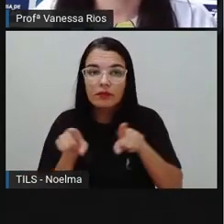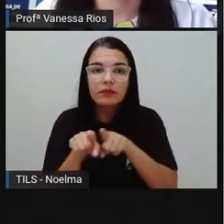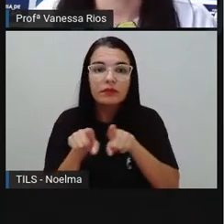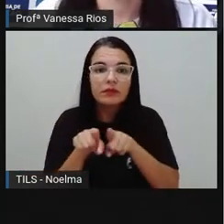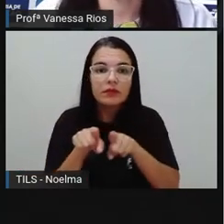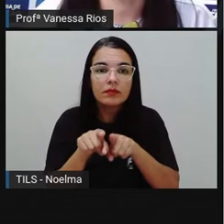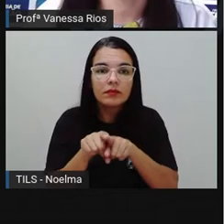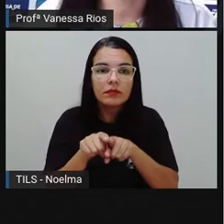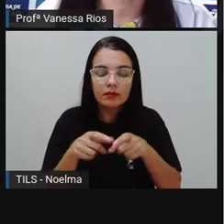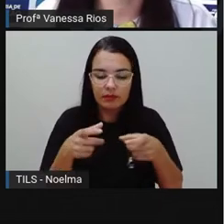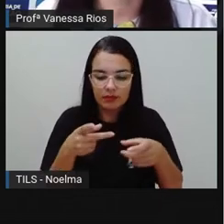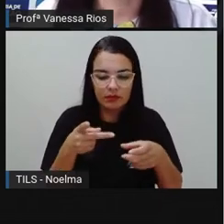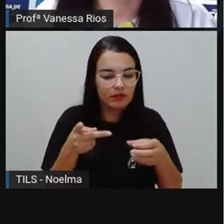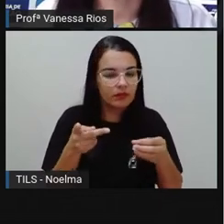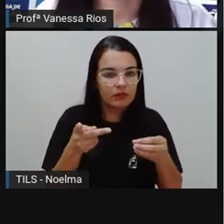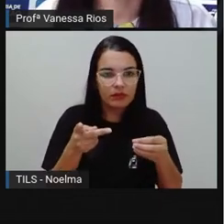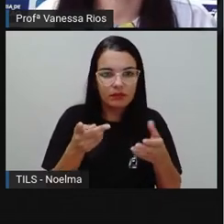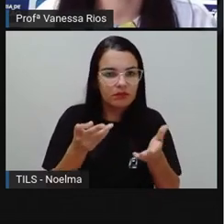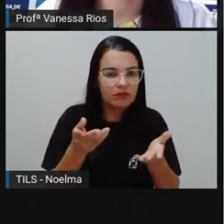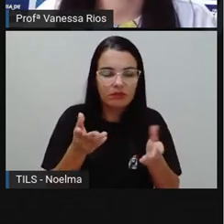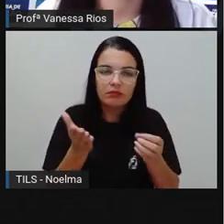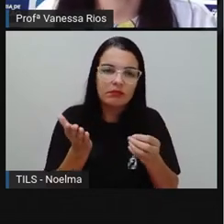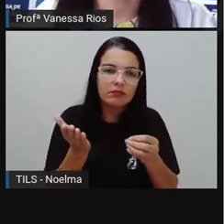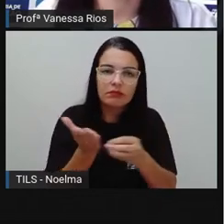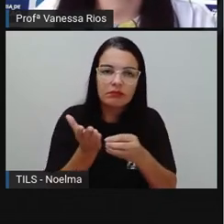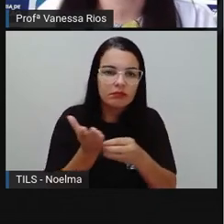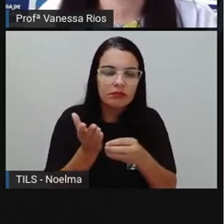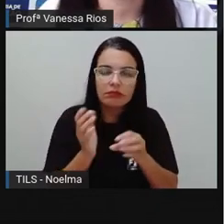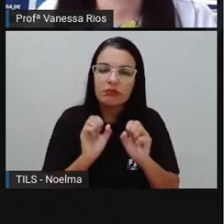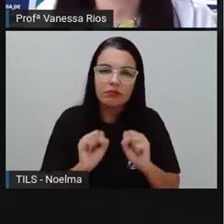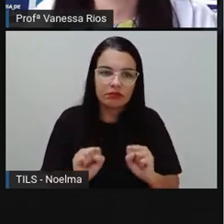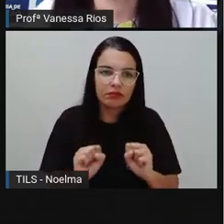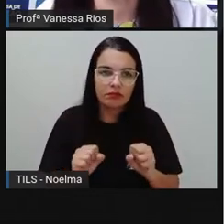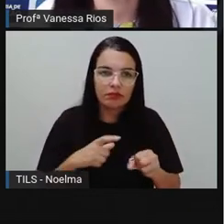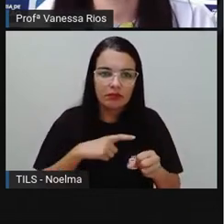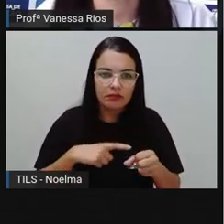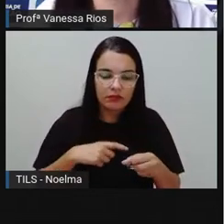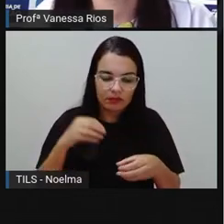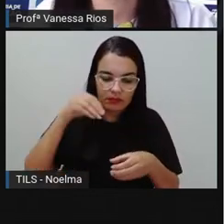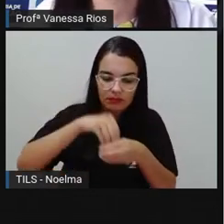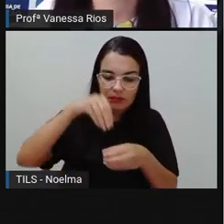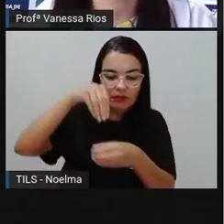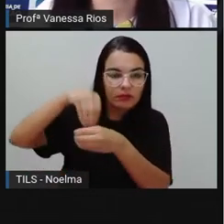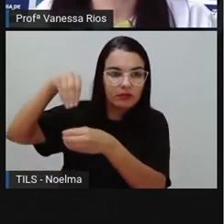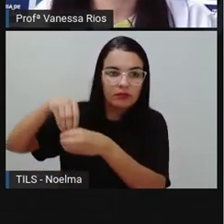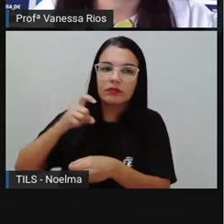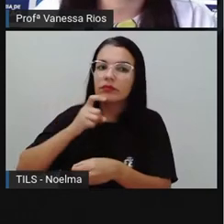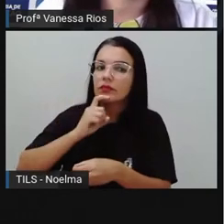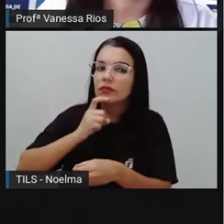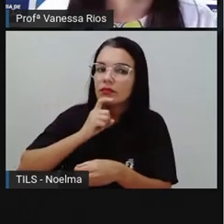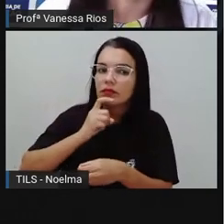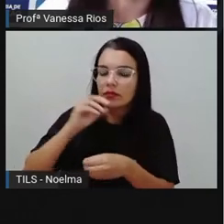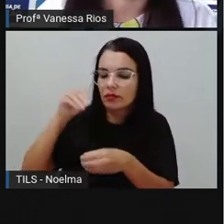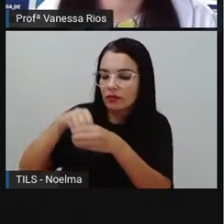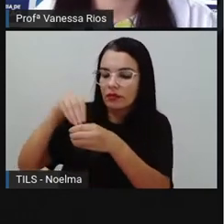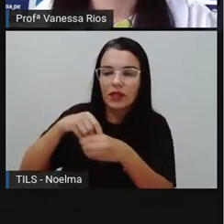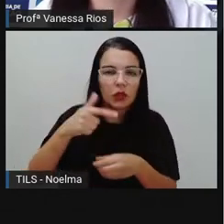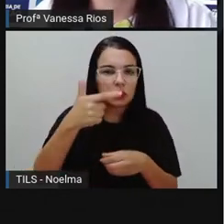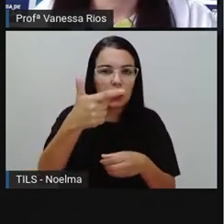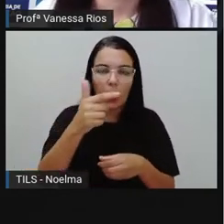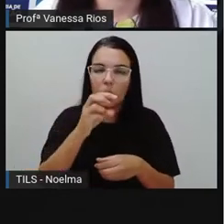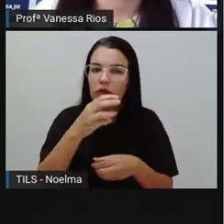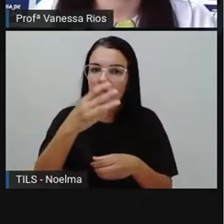recipiente, pode ser um recipiente plástico com espaço para caber aí os cubos de gelo que você vai escolher. Pode colocar aí dois,